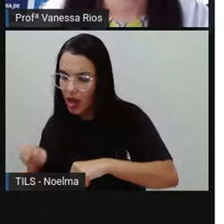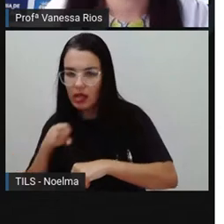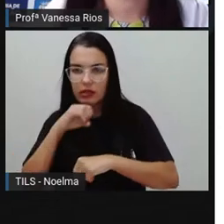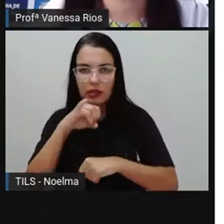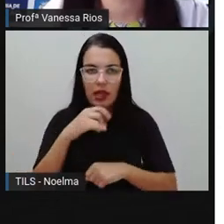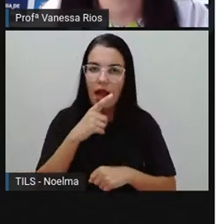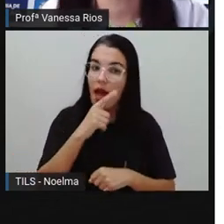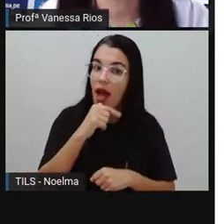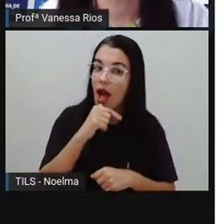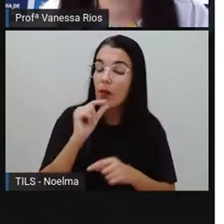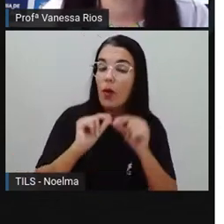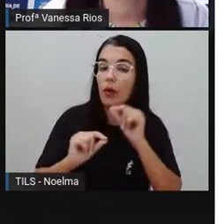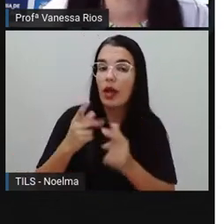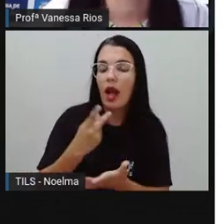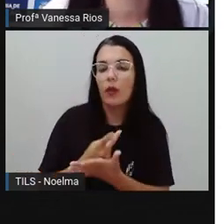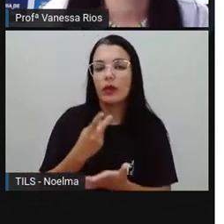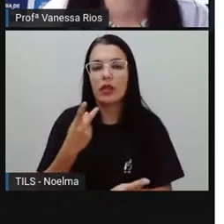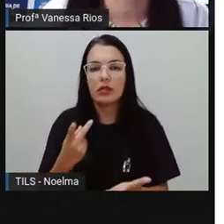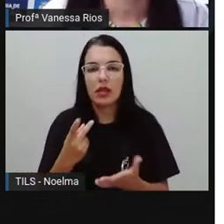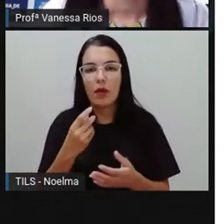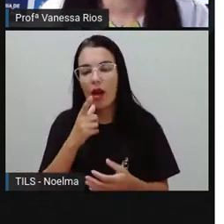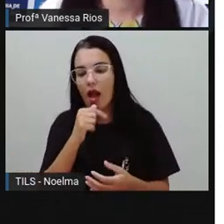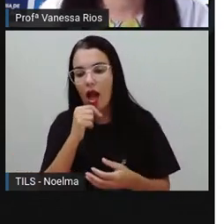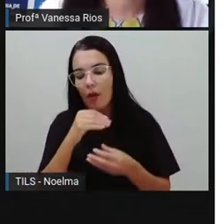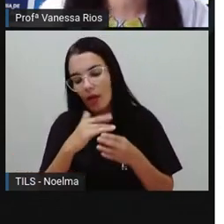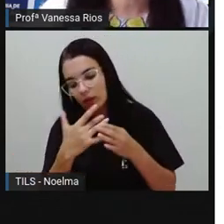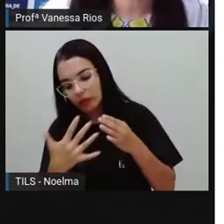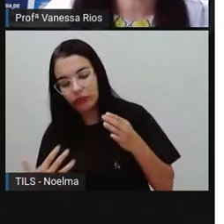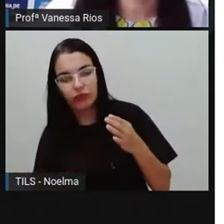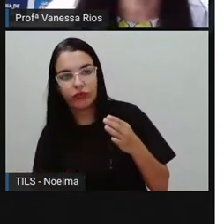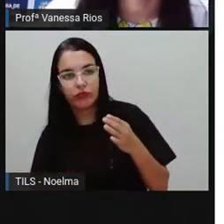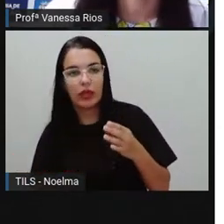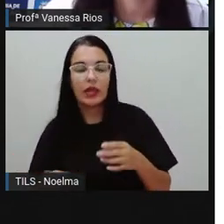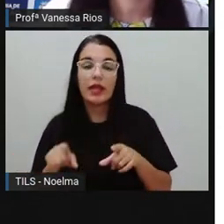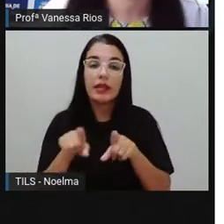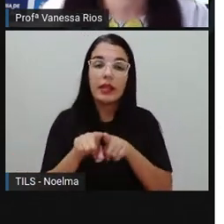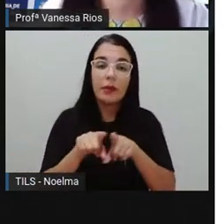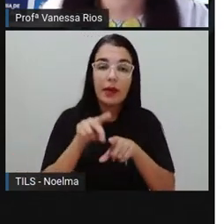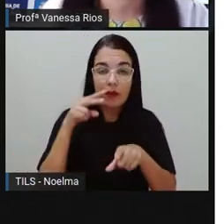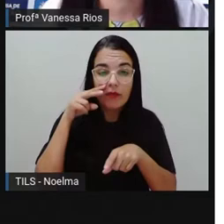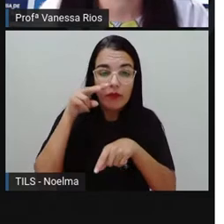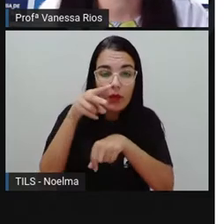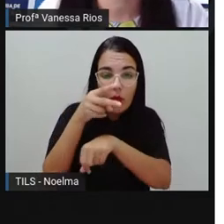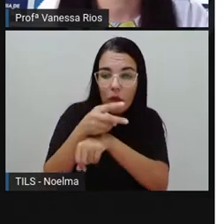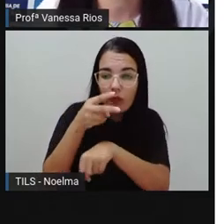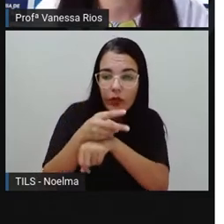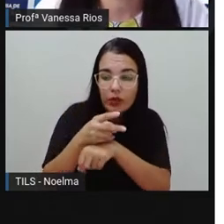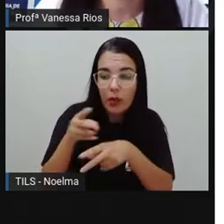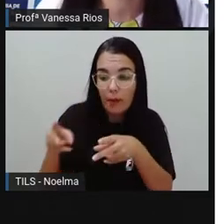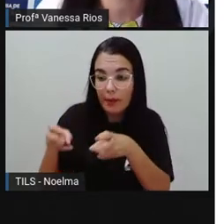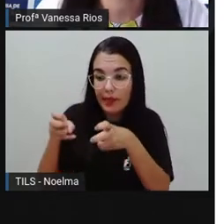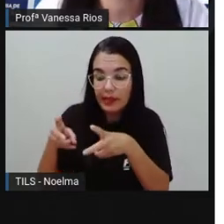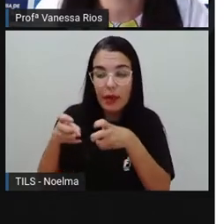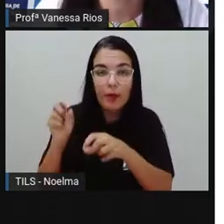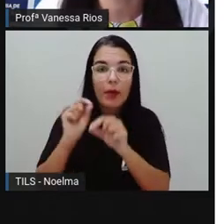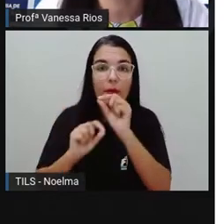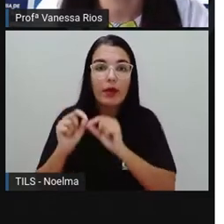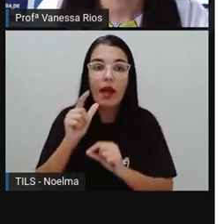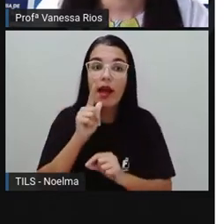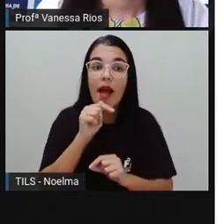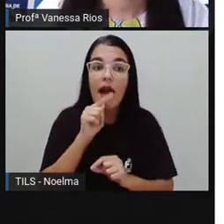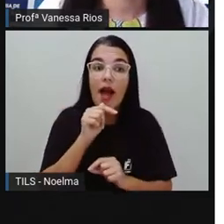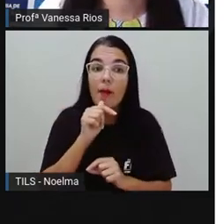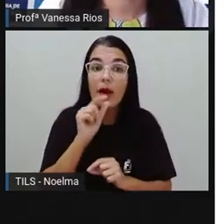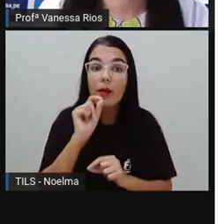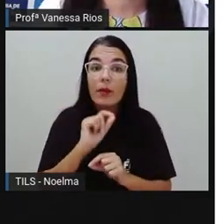o que aconteceu com a água derramada no chão. E assim como o vídeo, a gente consegue perceber que a água, ela foi o quê?